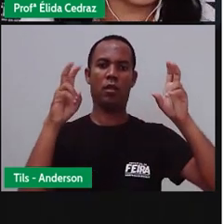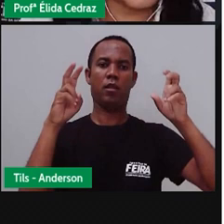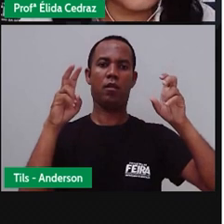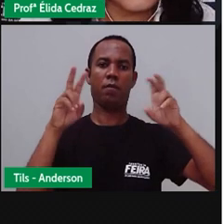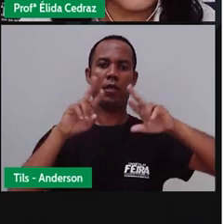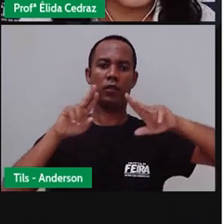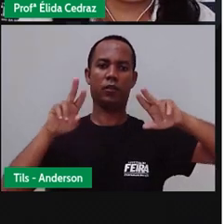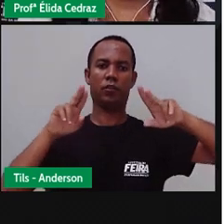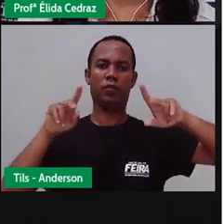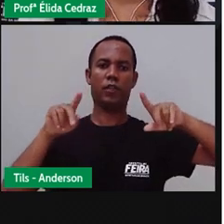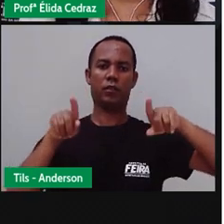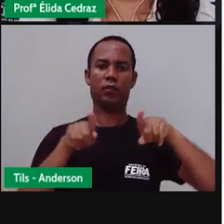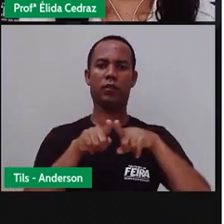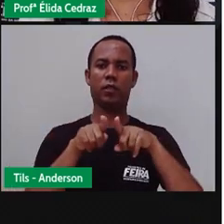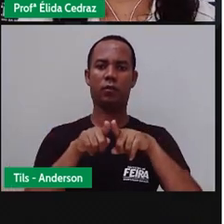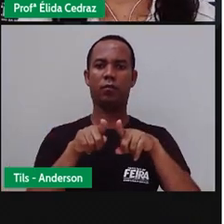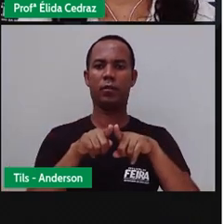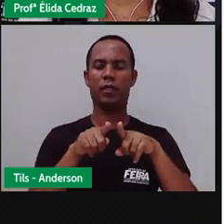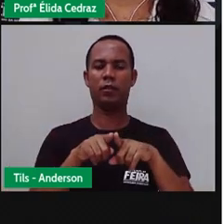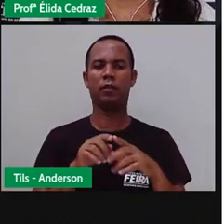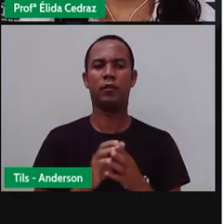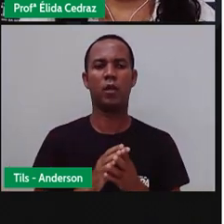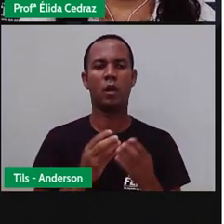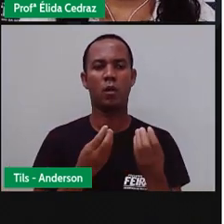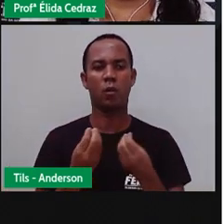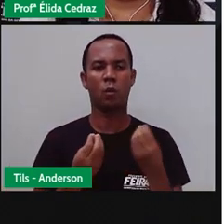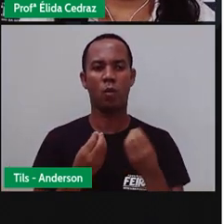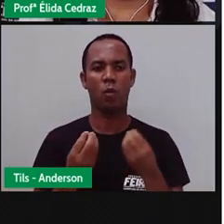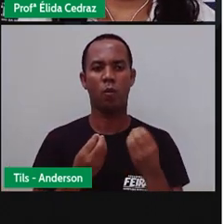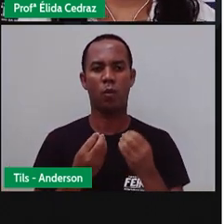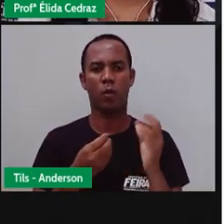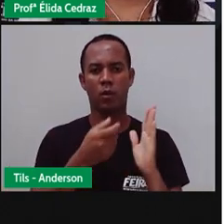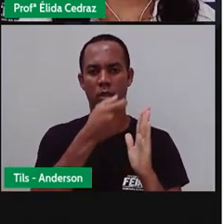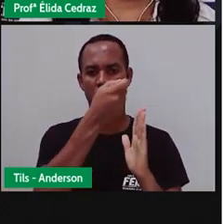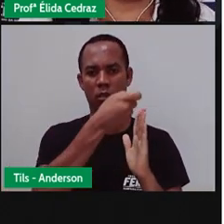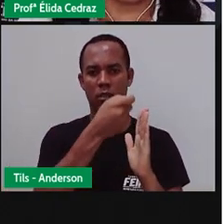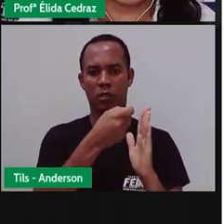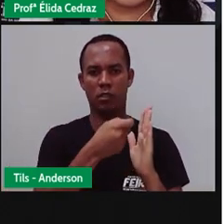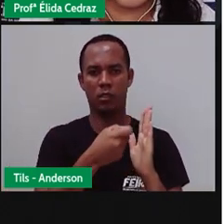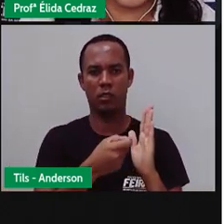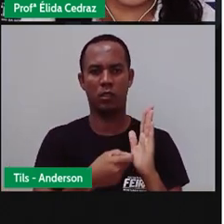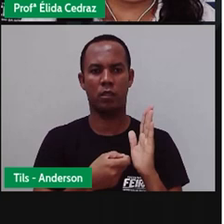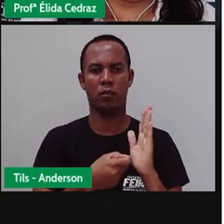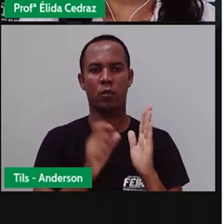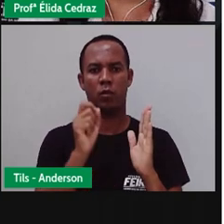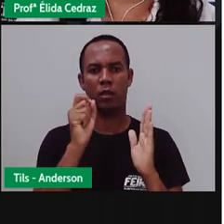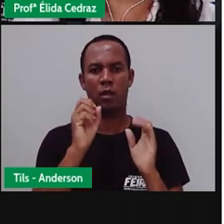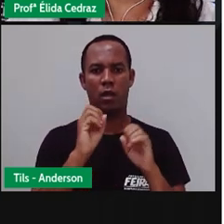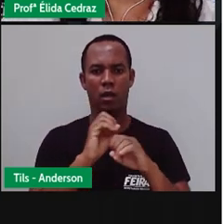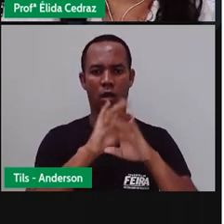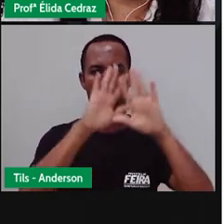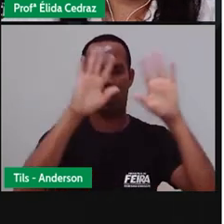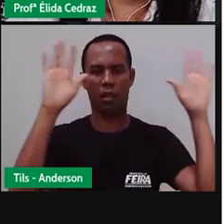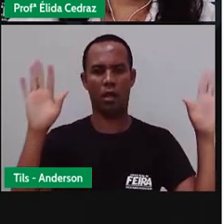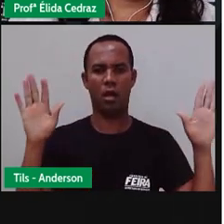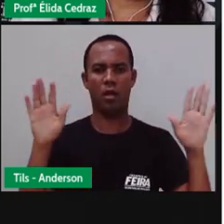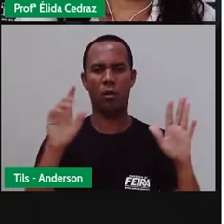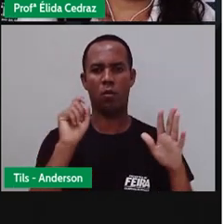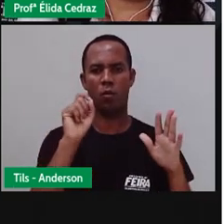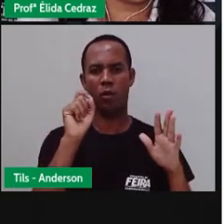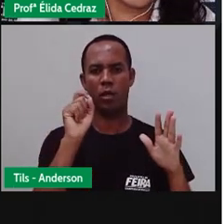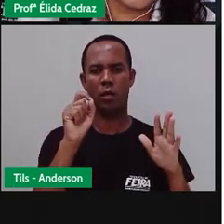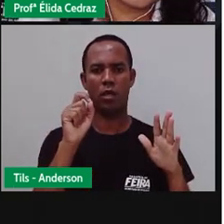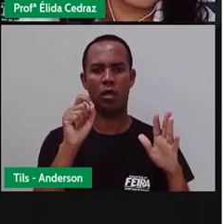temos a Lidy, e a forma como ele é escrito, deixa bem claro aquilo que o